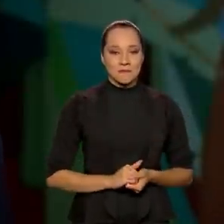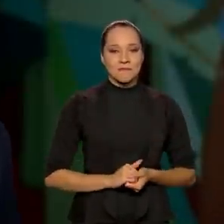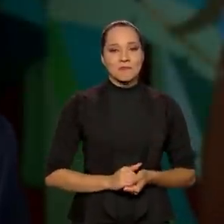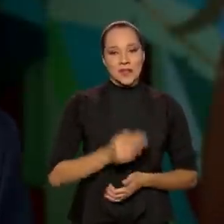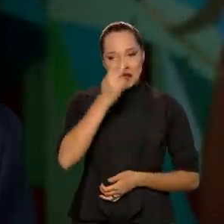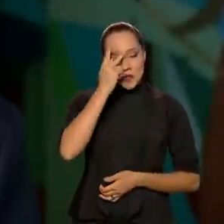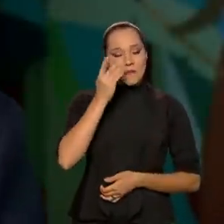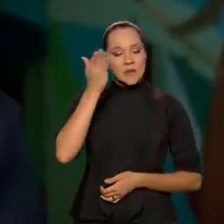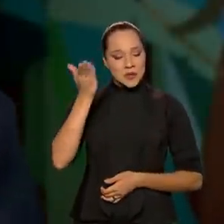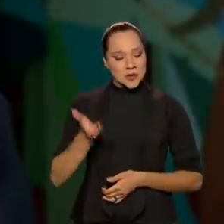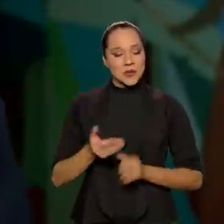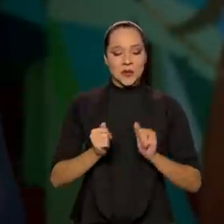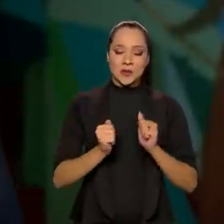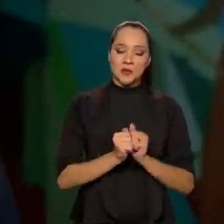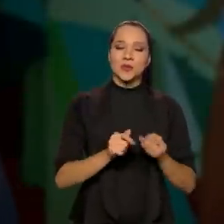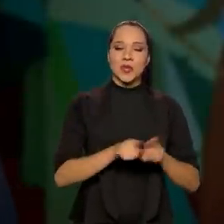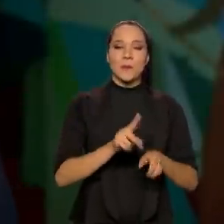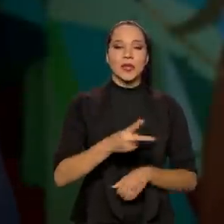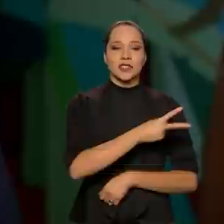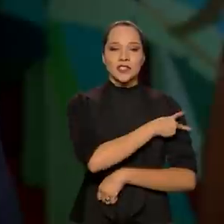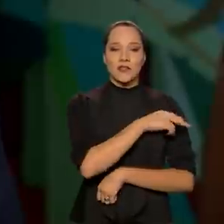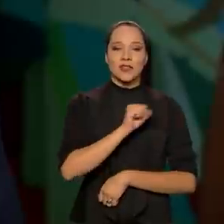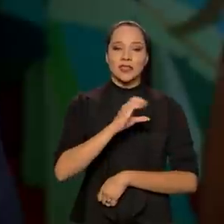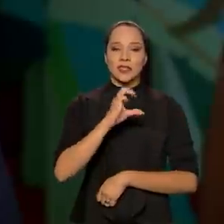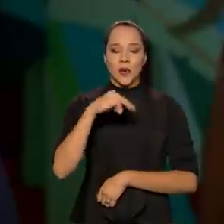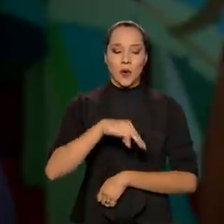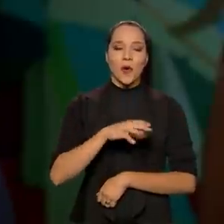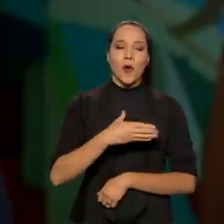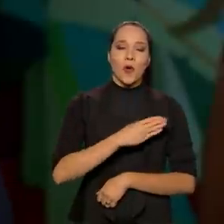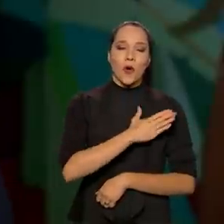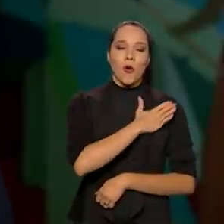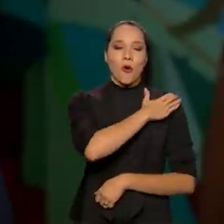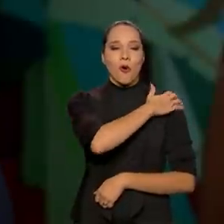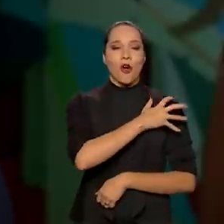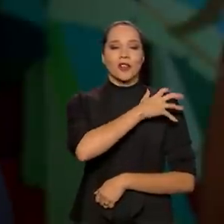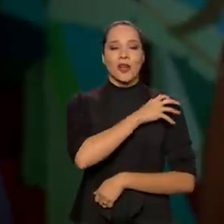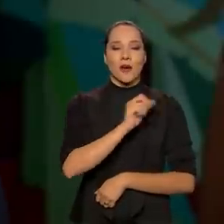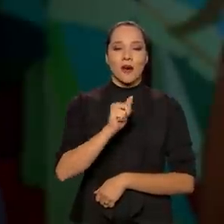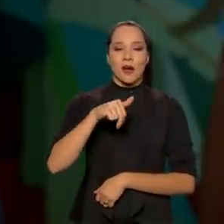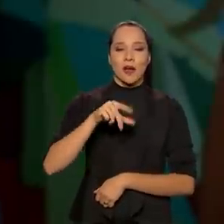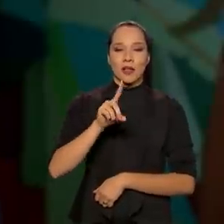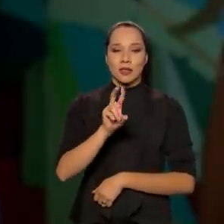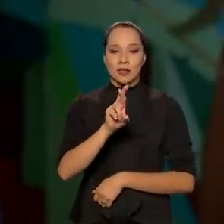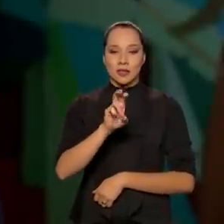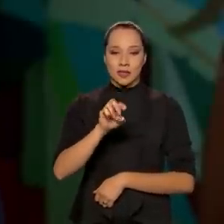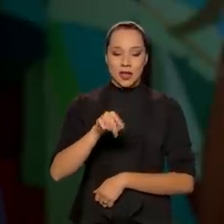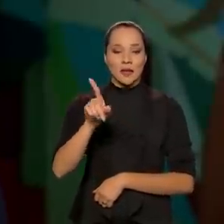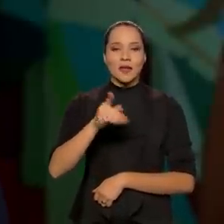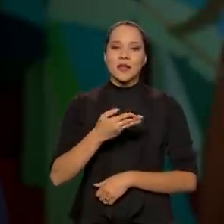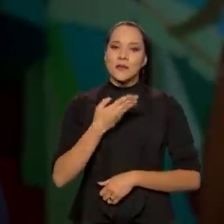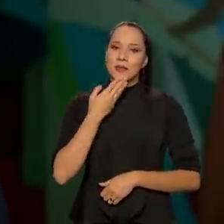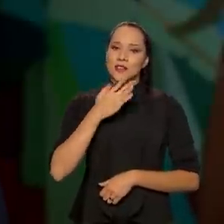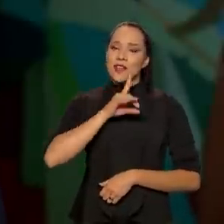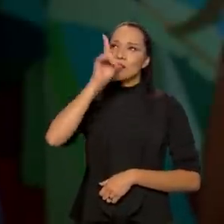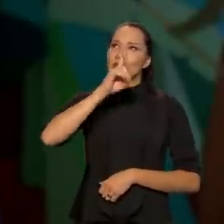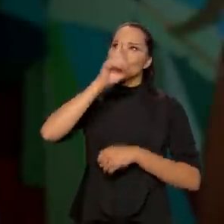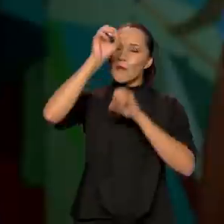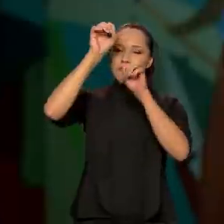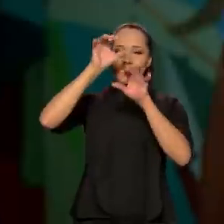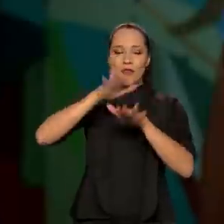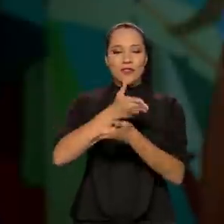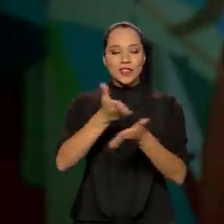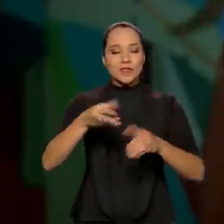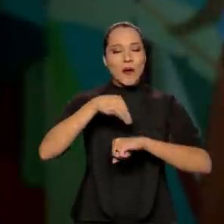a sua pessoa que está do meu lado, bem como no chefe da SECOM, nosso coronel André, e pedir a Deus que continue iluminando vocês para